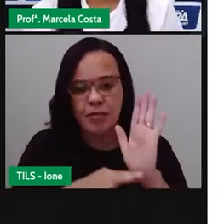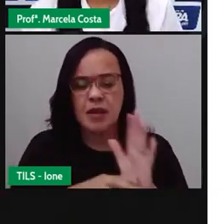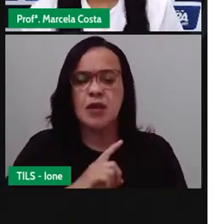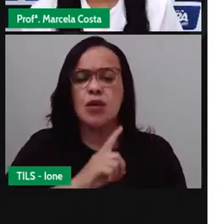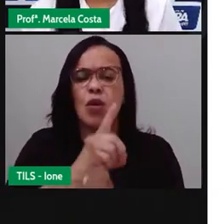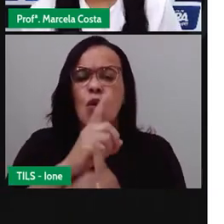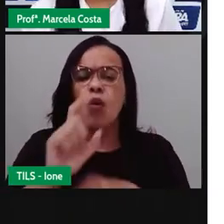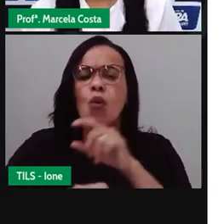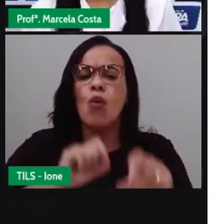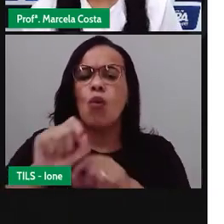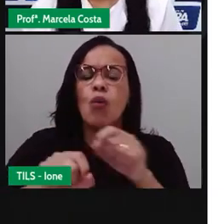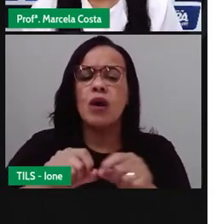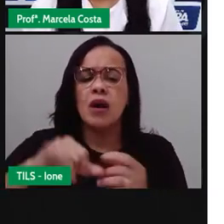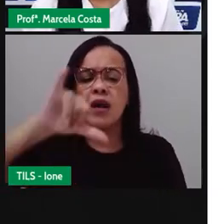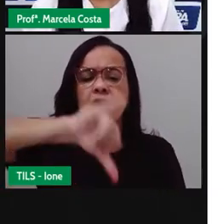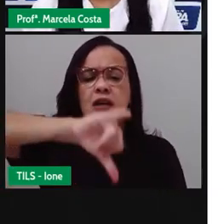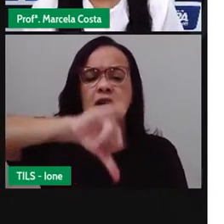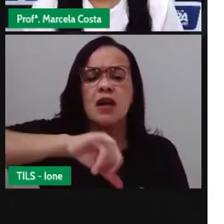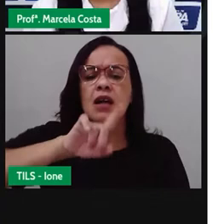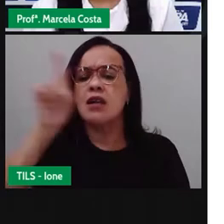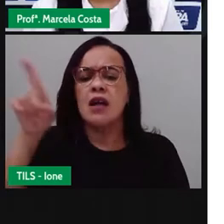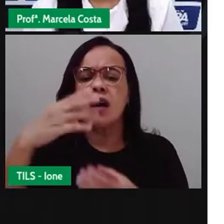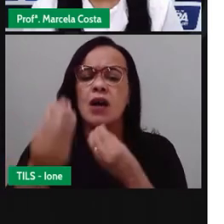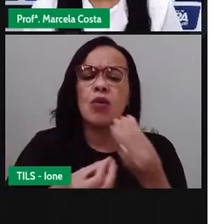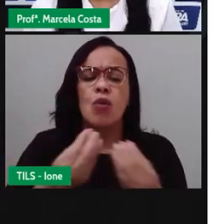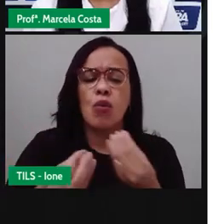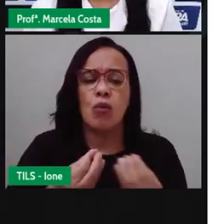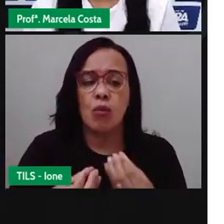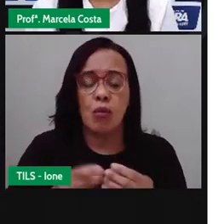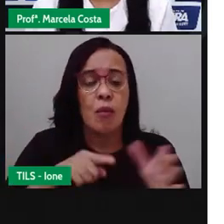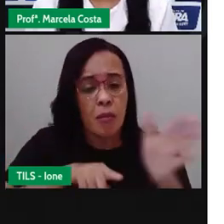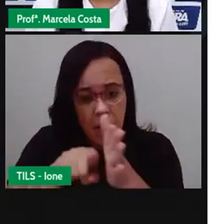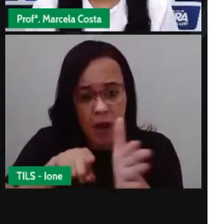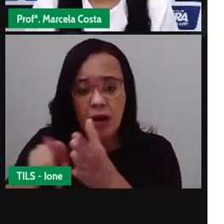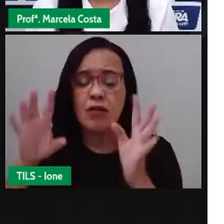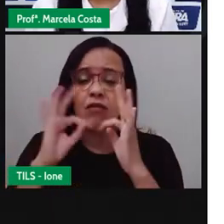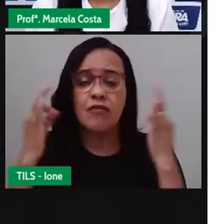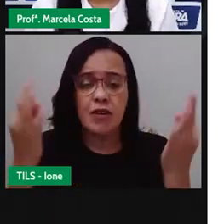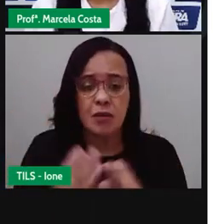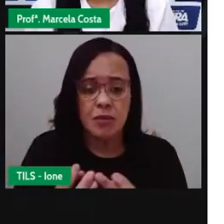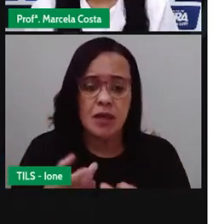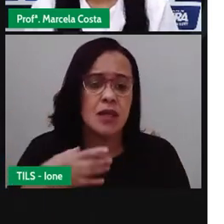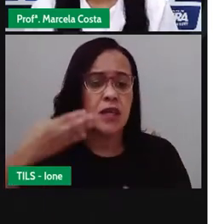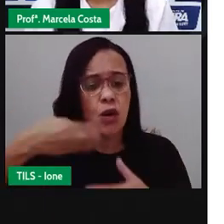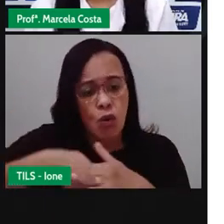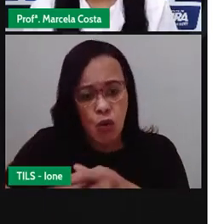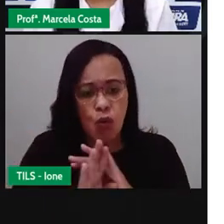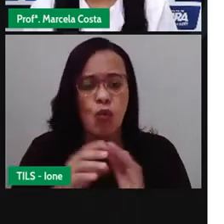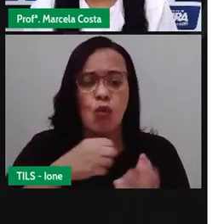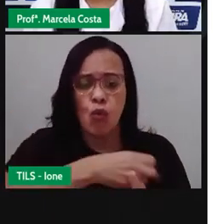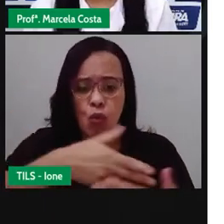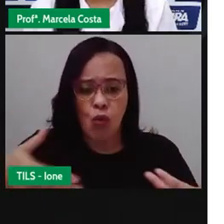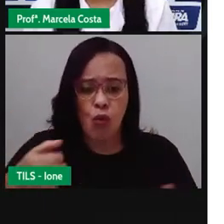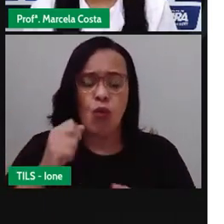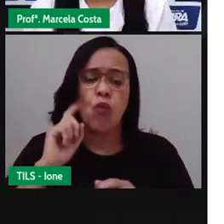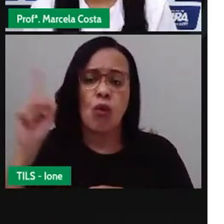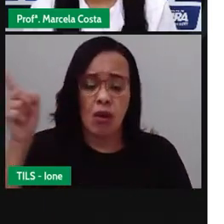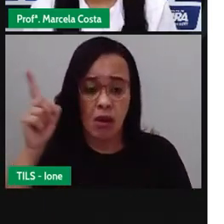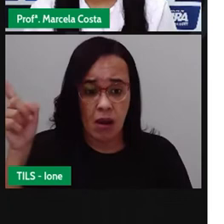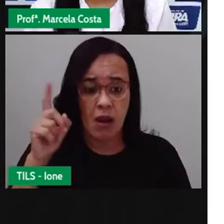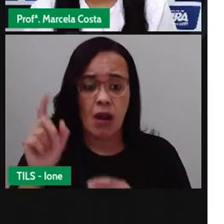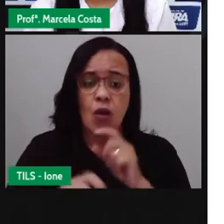Converse aí com seus familiares, se eles já foram lá, o que que eles costumam comprar lá no Centro de Abastecimento.